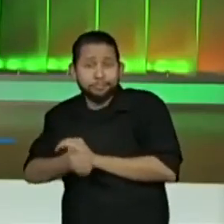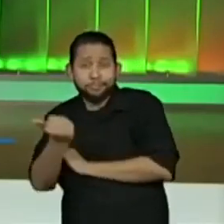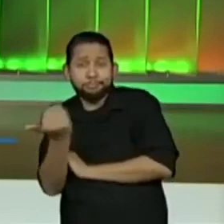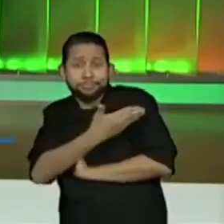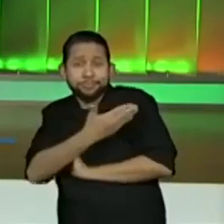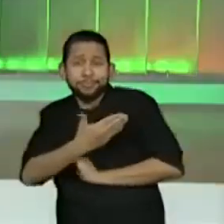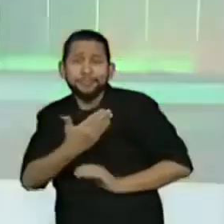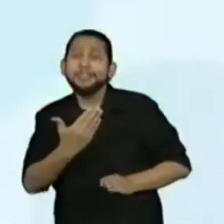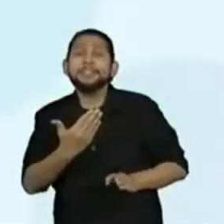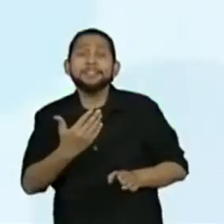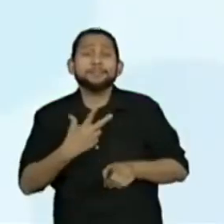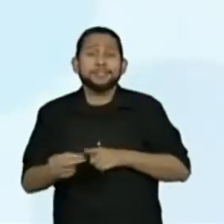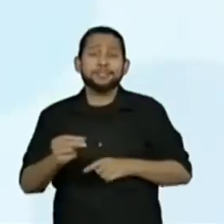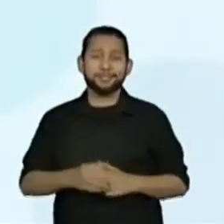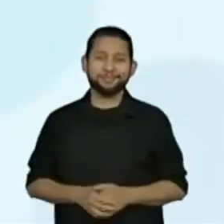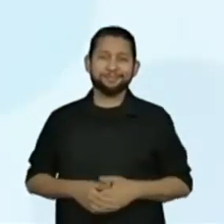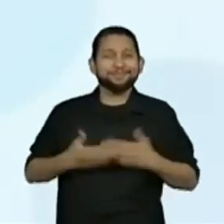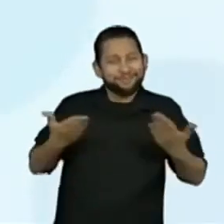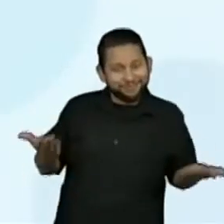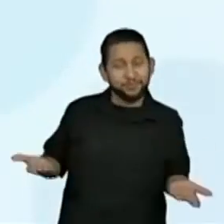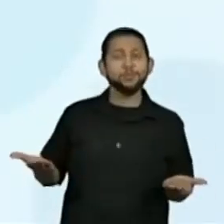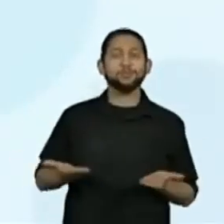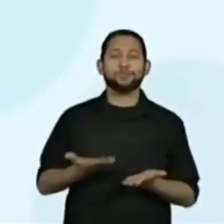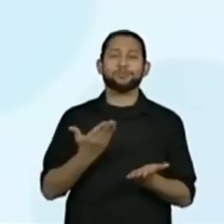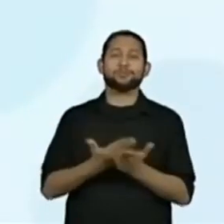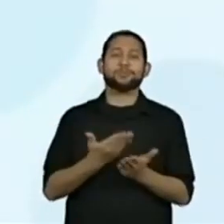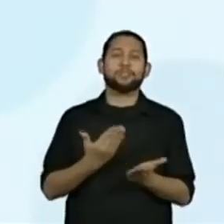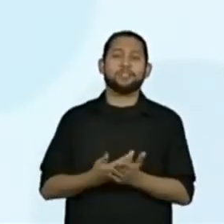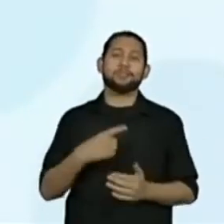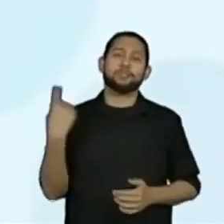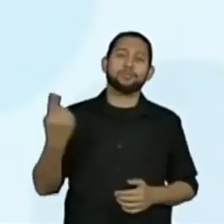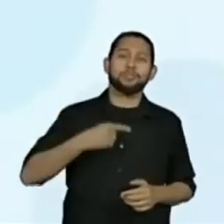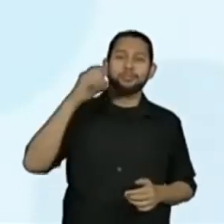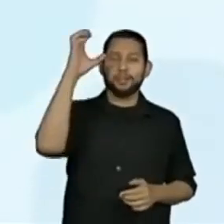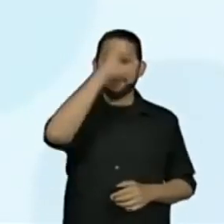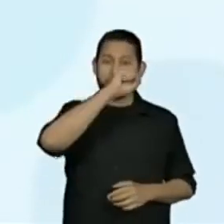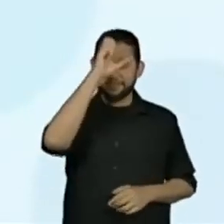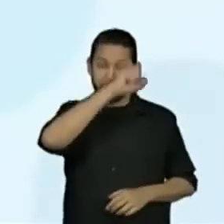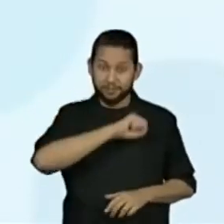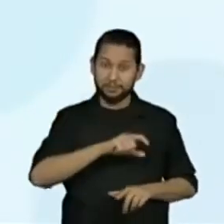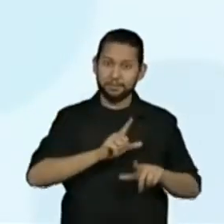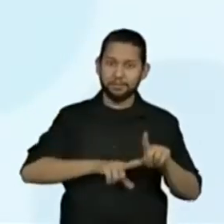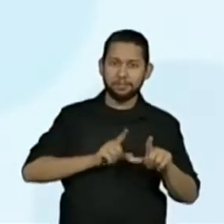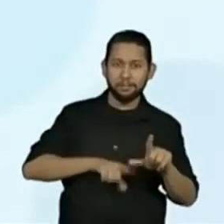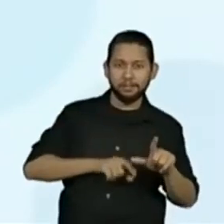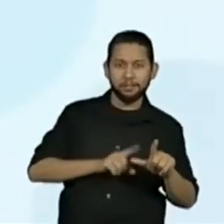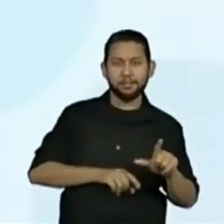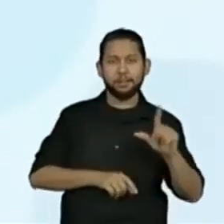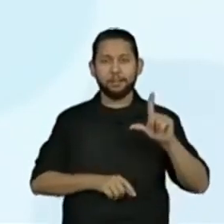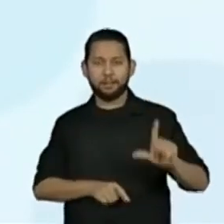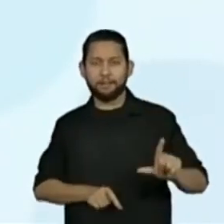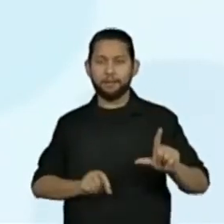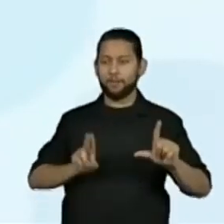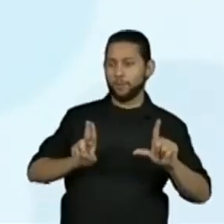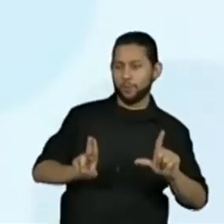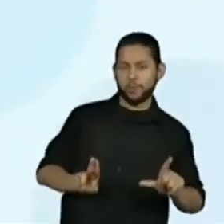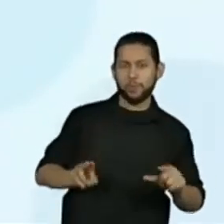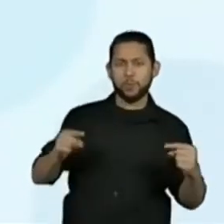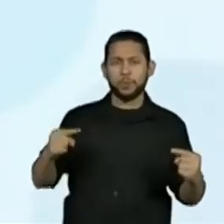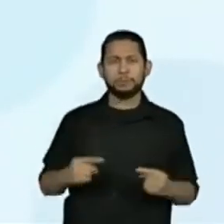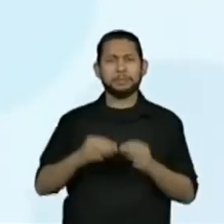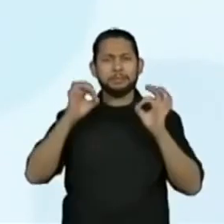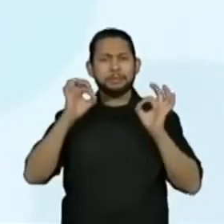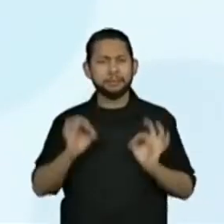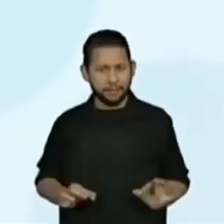Estamos chegando ao final da aula, hoje tivemos oportunidade de grafar corretamente as palavras com correspondências